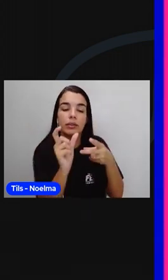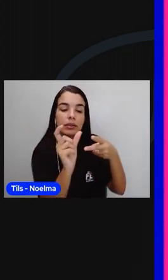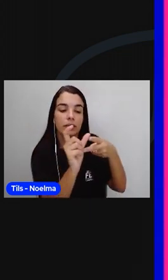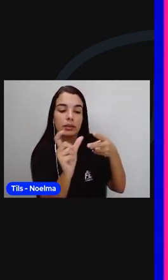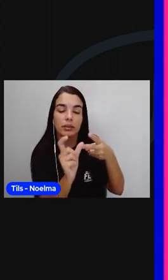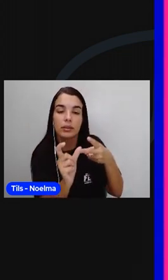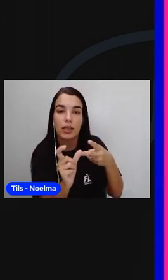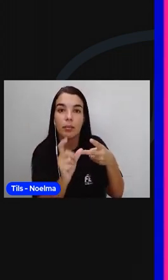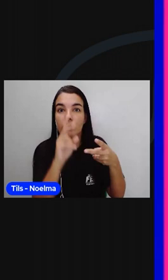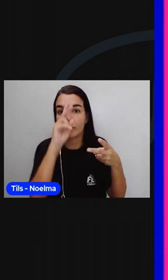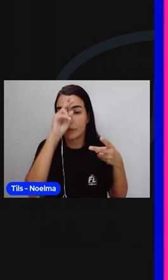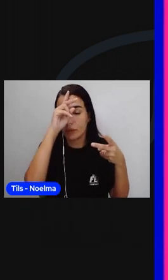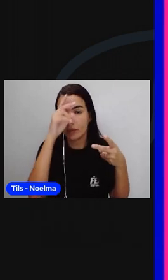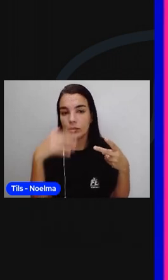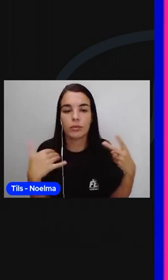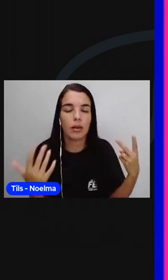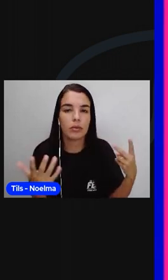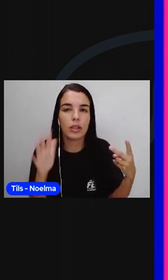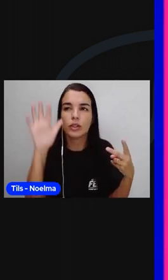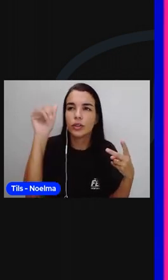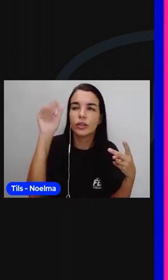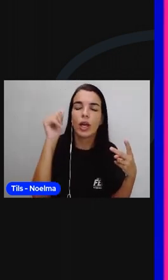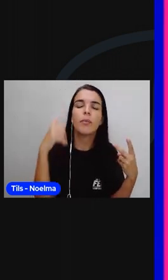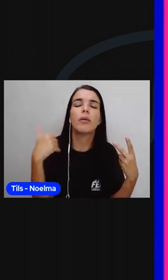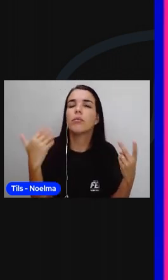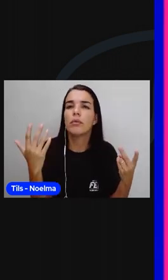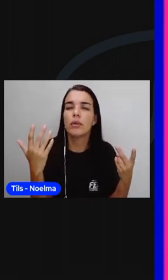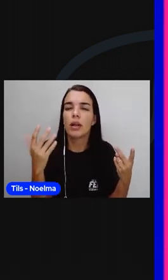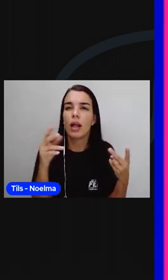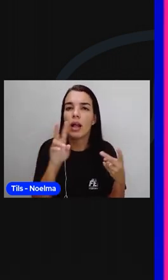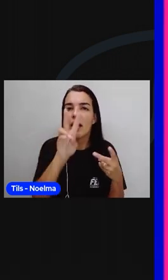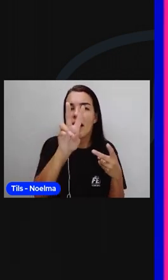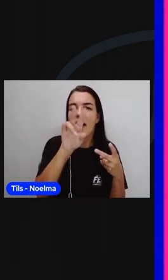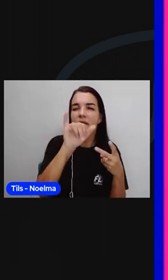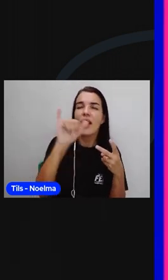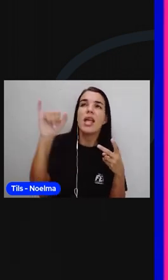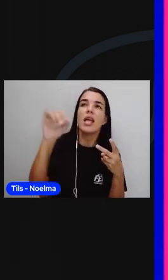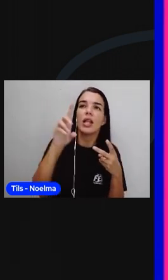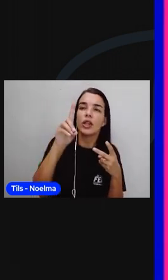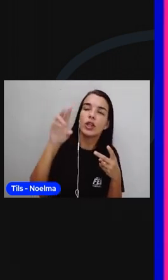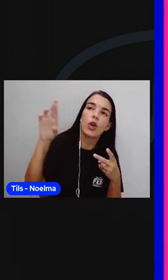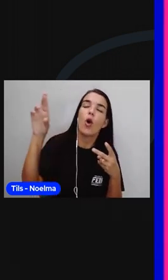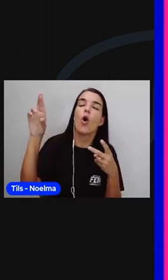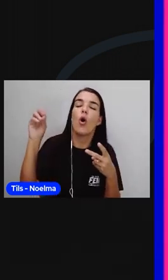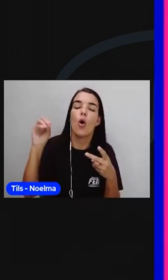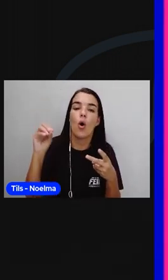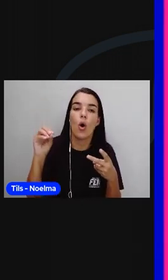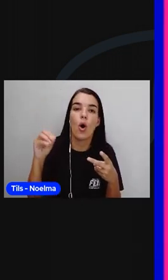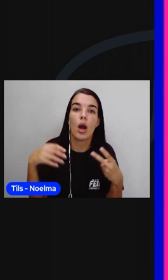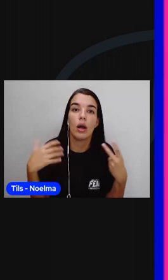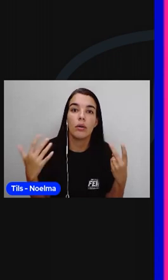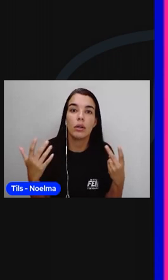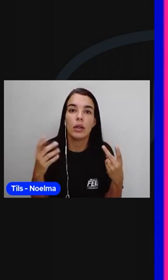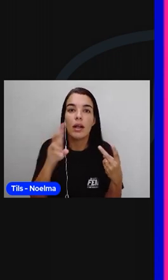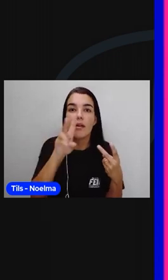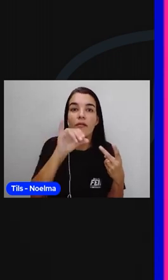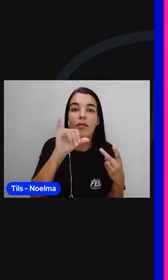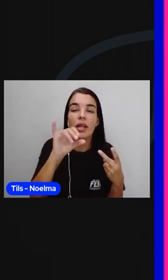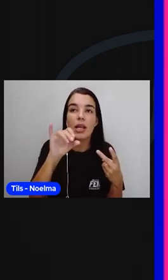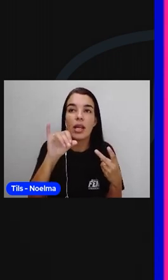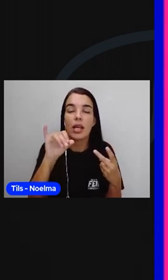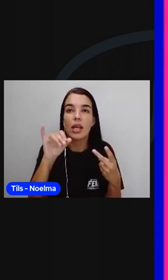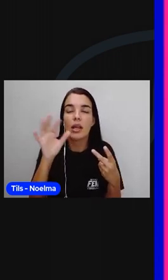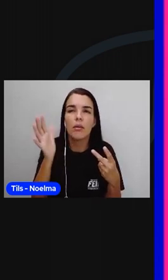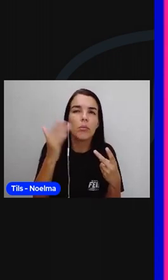Vidro. E agora, nós vamos ver qual é a mais forte. Vi-dro. Vidro. A